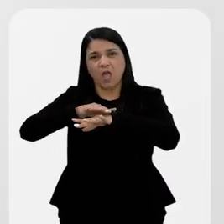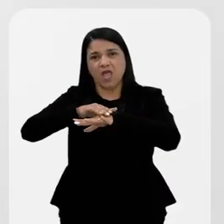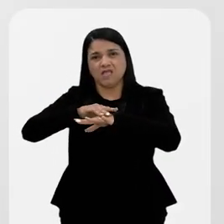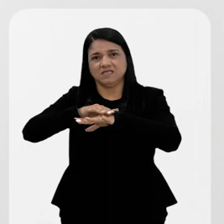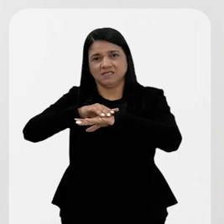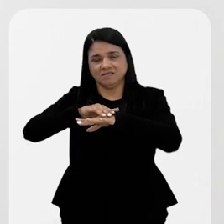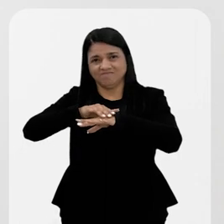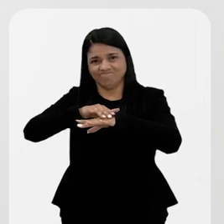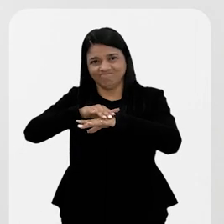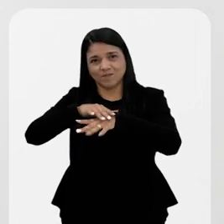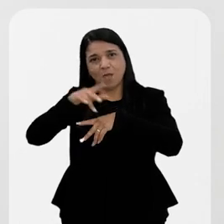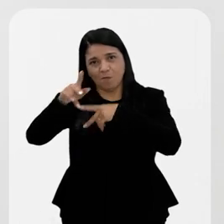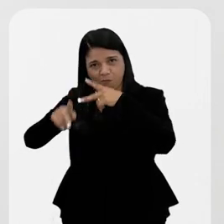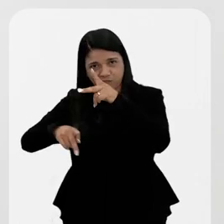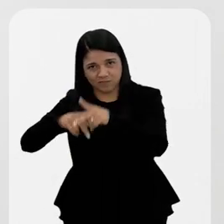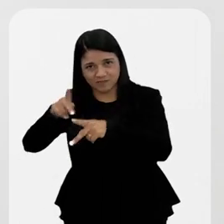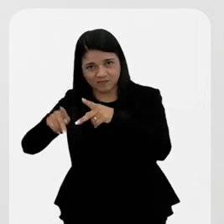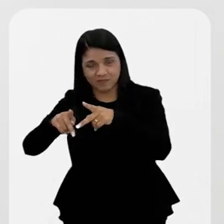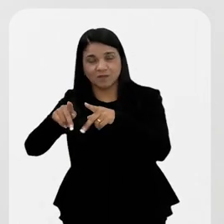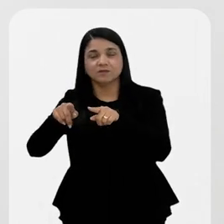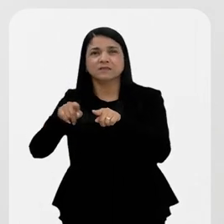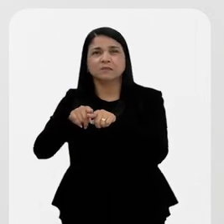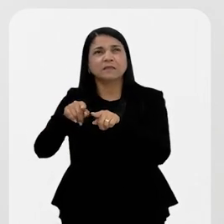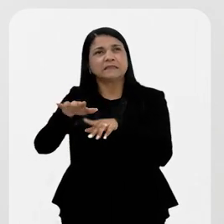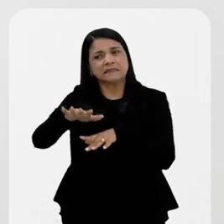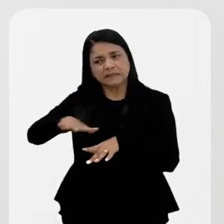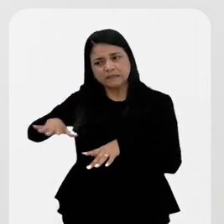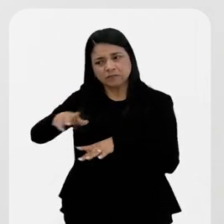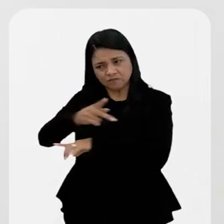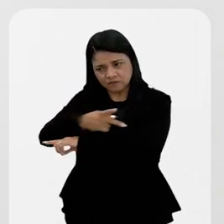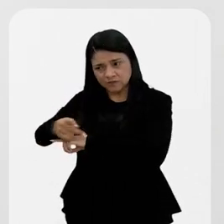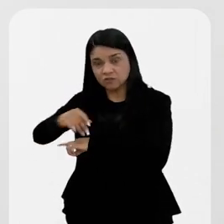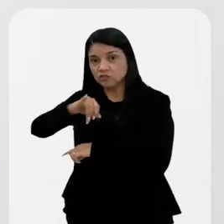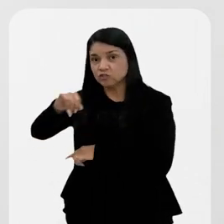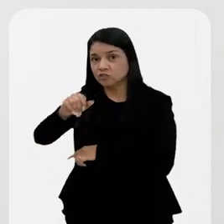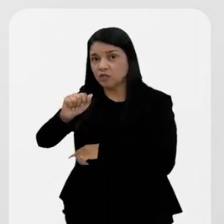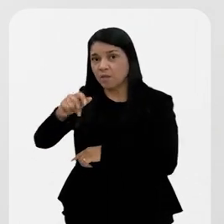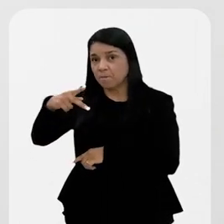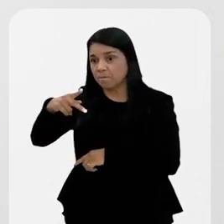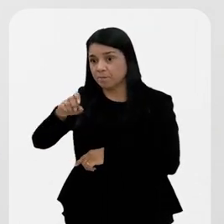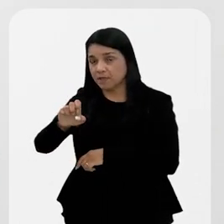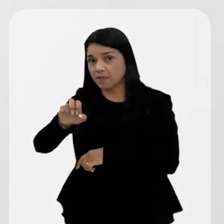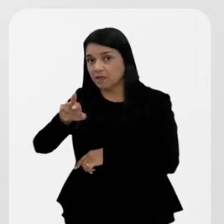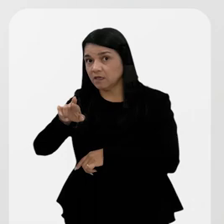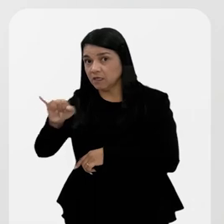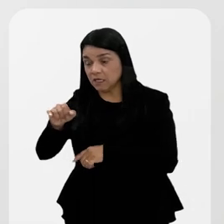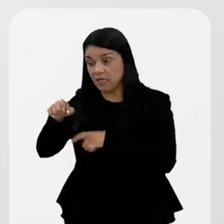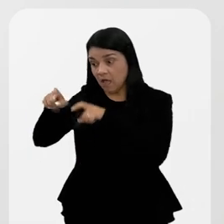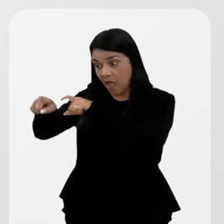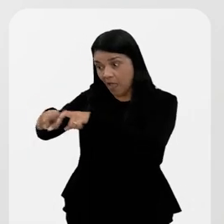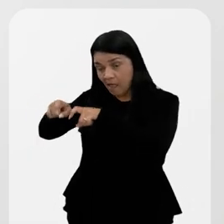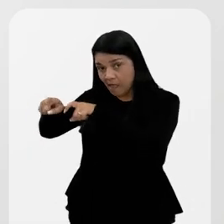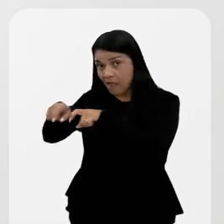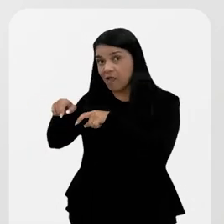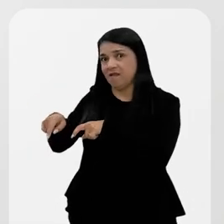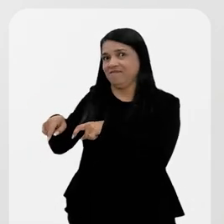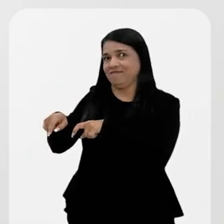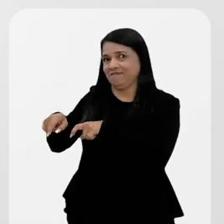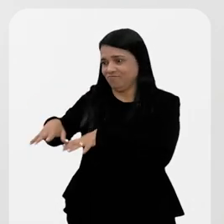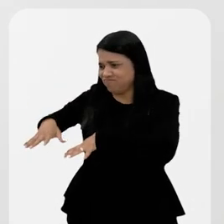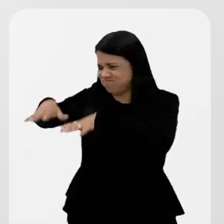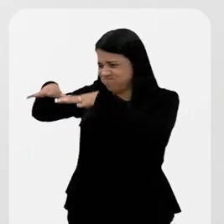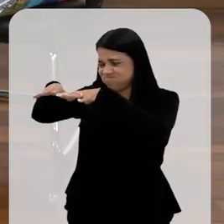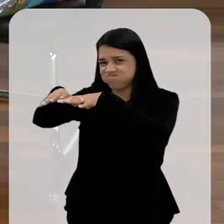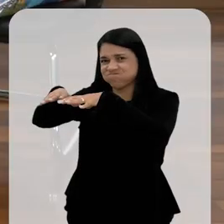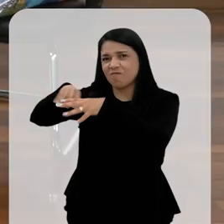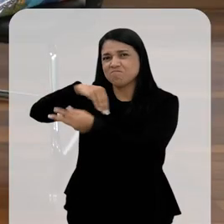doenças para as populações lá, também atinge, nós estivemos na região de Japeri, a produção dos alimentos. Então,